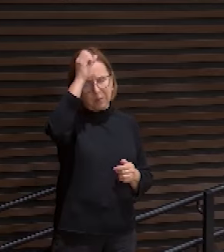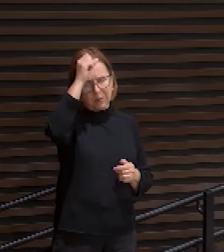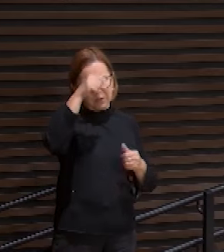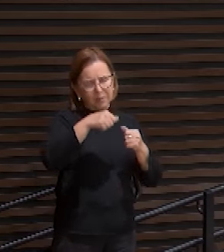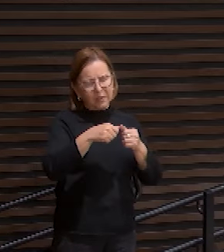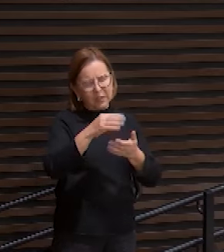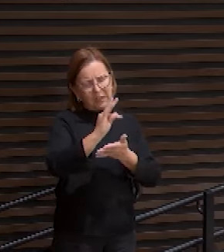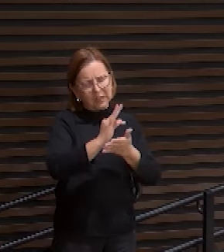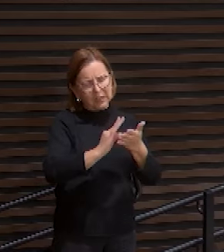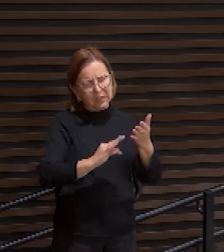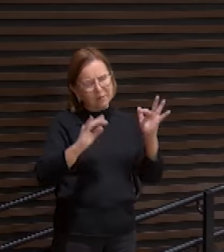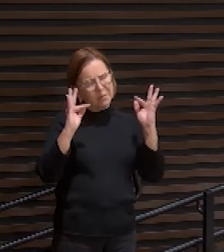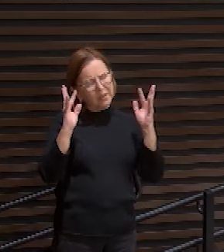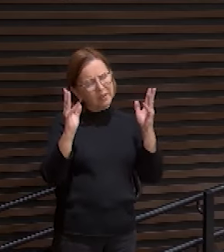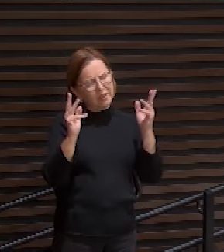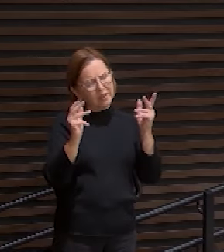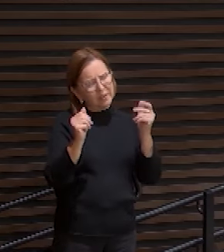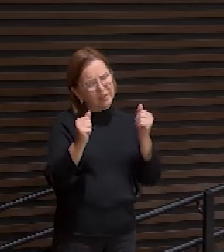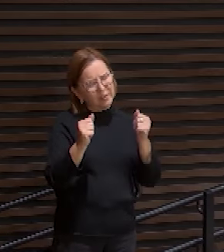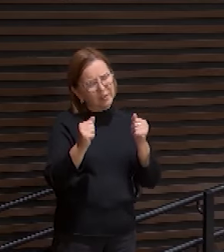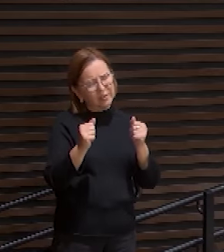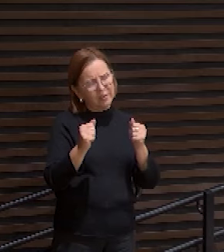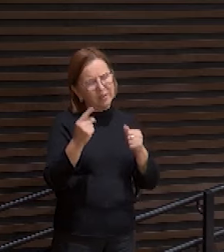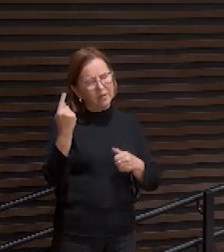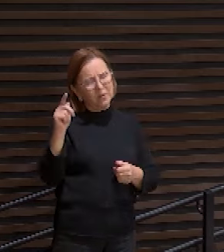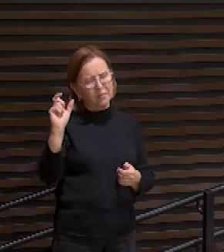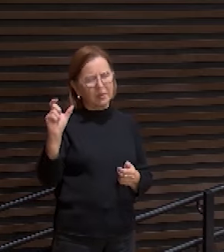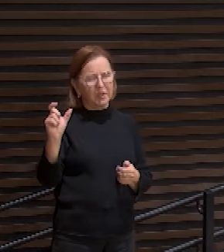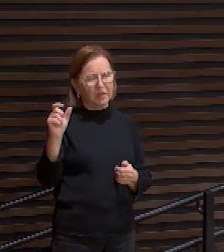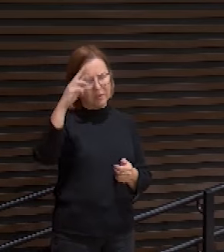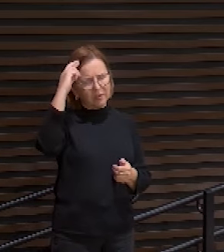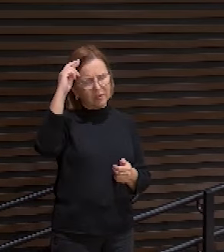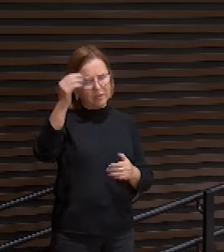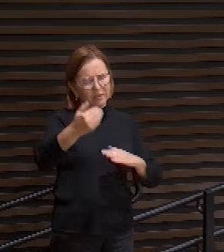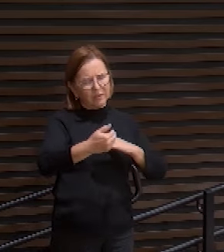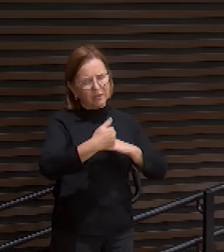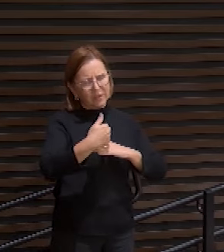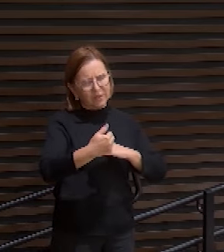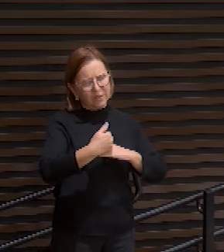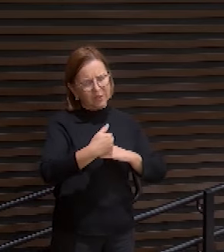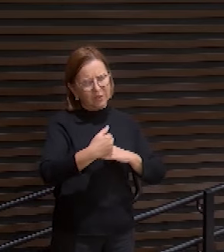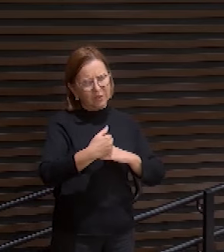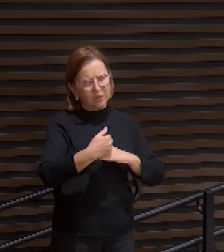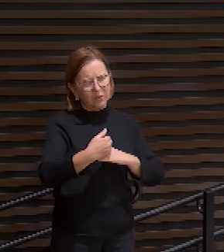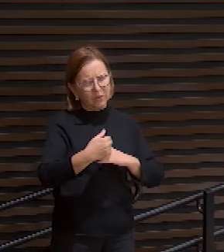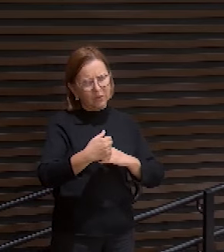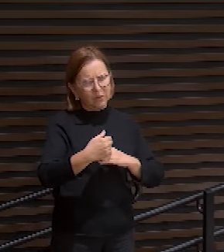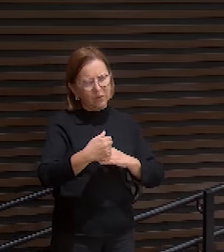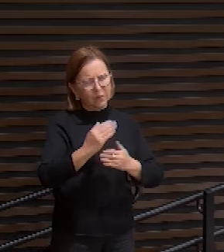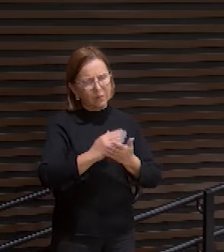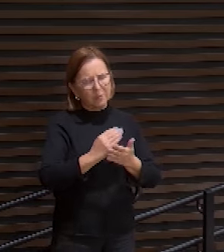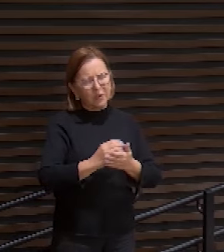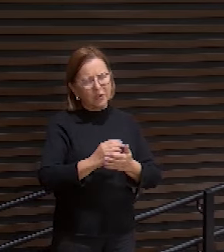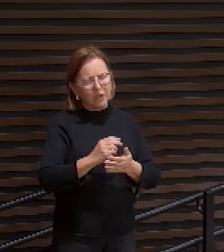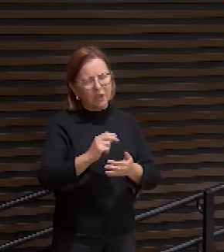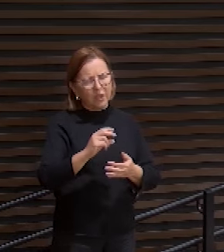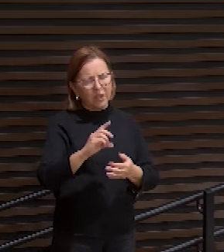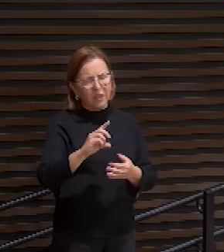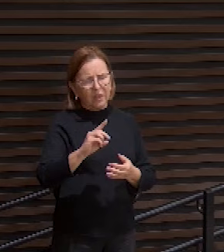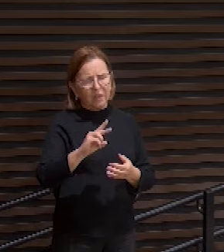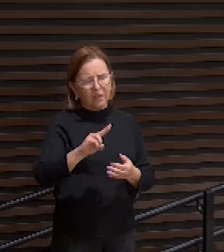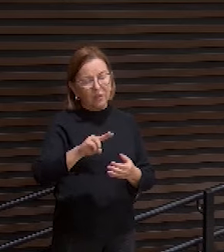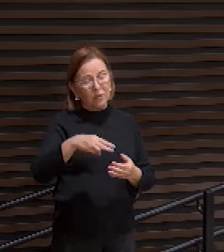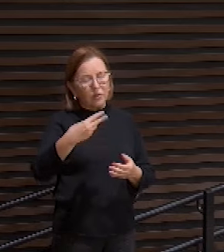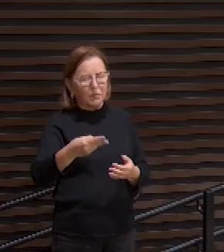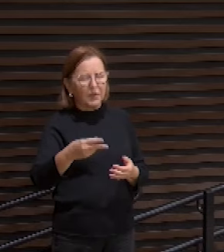tão maravilhosa das Tuas Escrituras, que o Senhor nos visite com uma porção dobrada do Teu Santo Espírito, para que